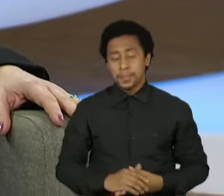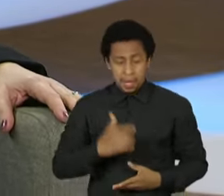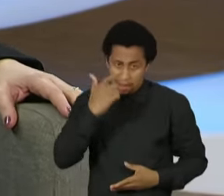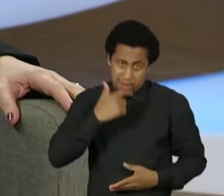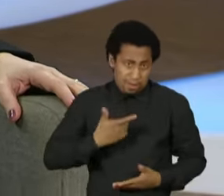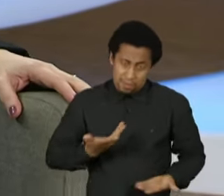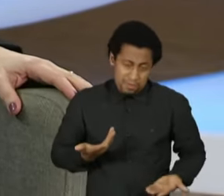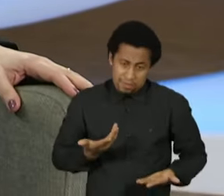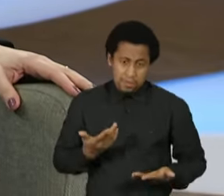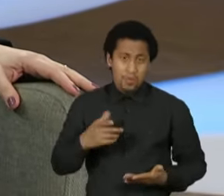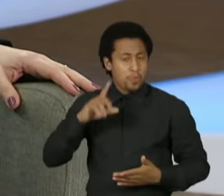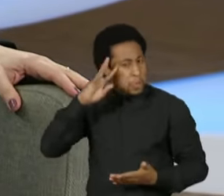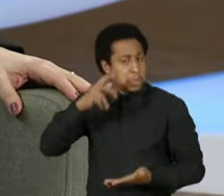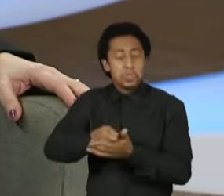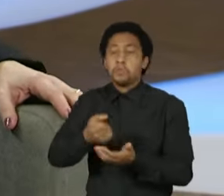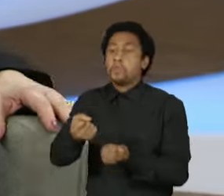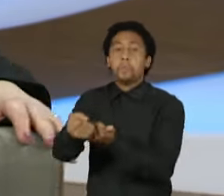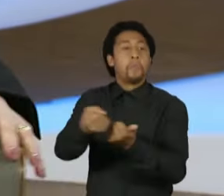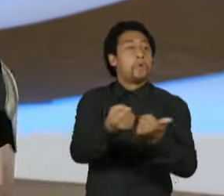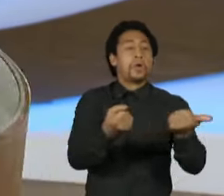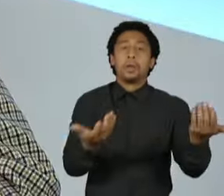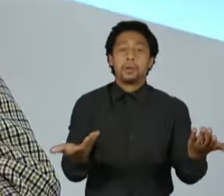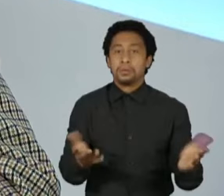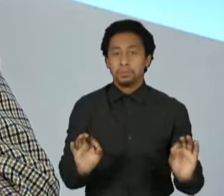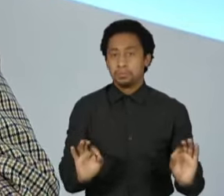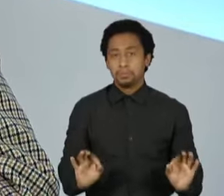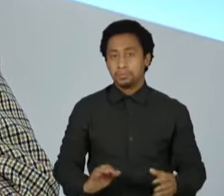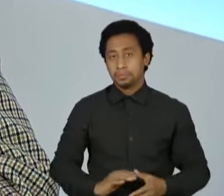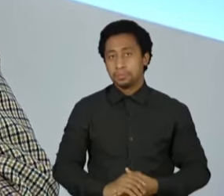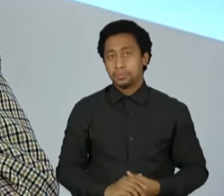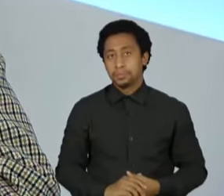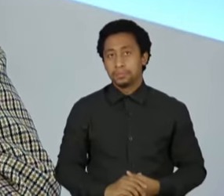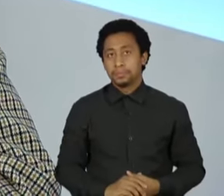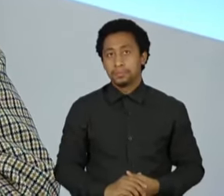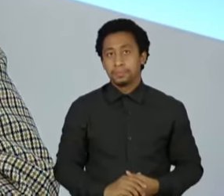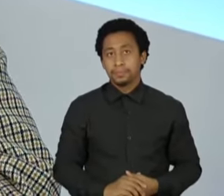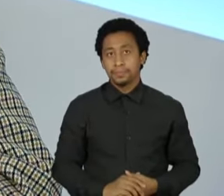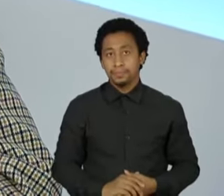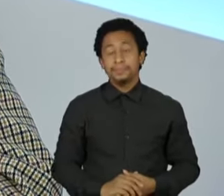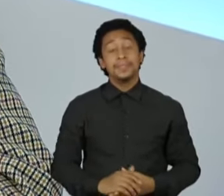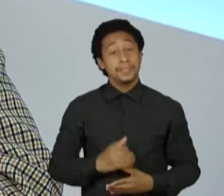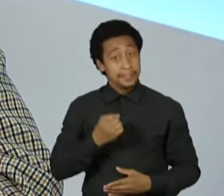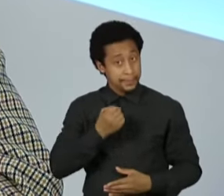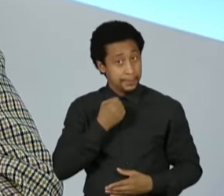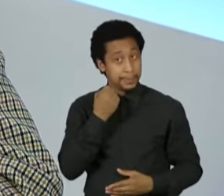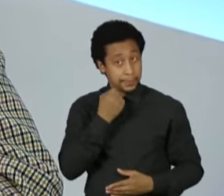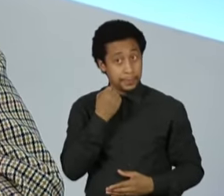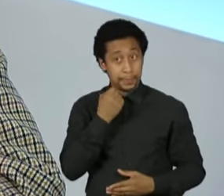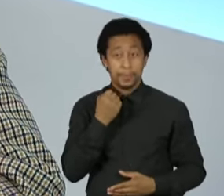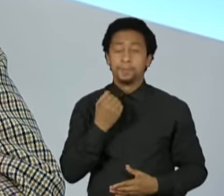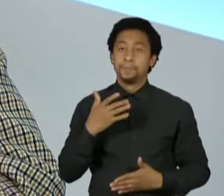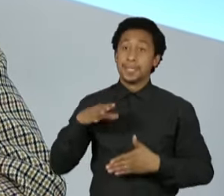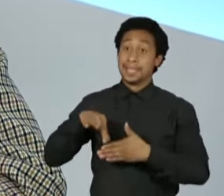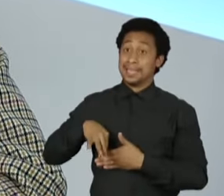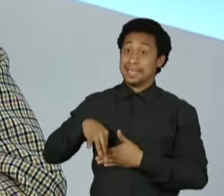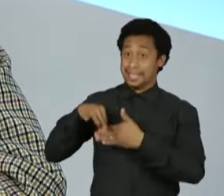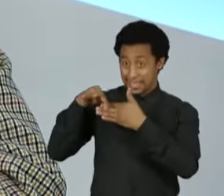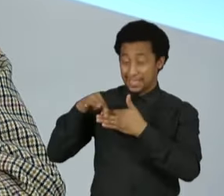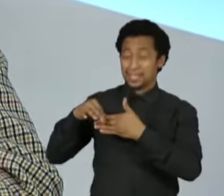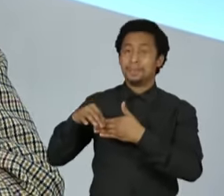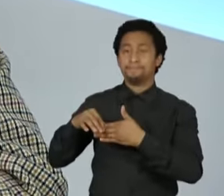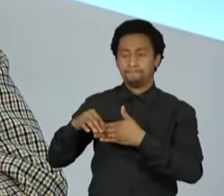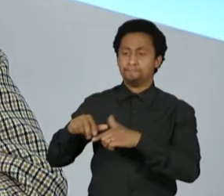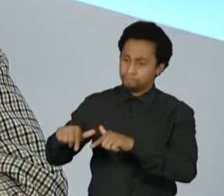nós temos condições de ganhar, de estar no segundo turno. Por favor. Senadora, uma das maiores lideranças do movimento negro no Brasil, o professor Hélio